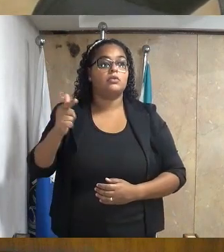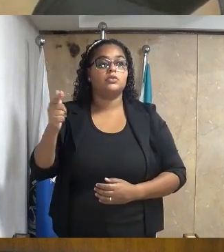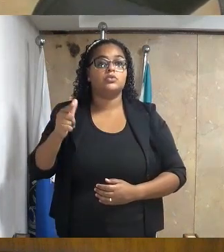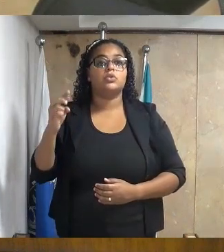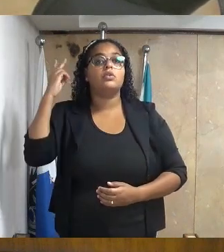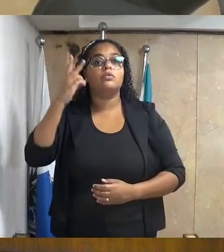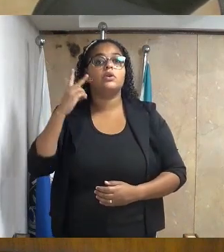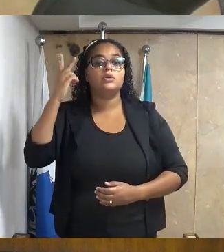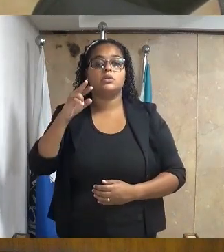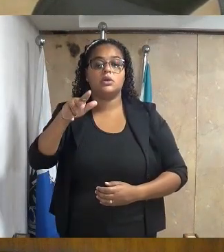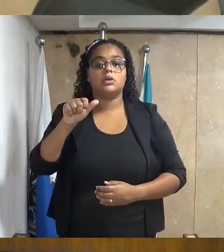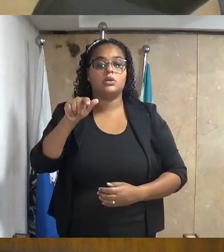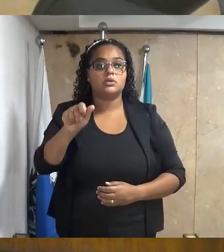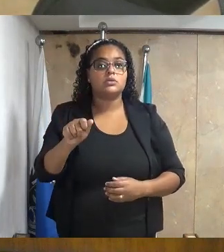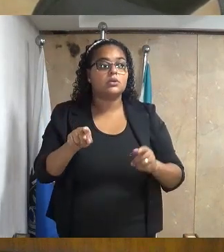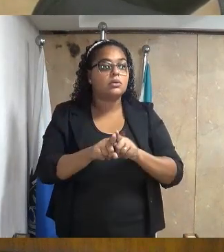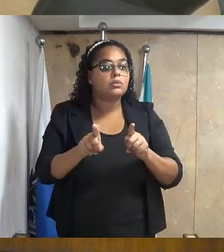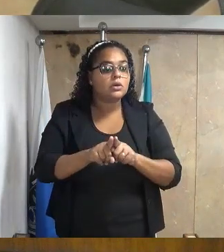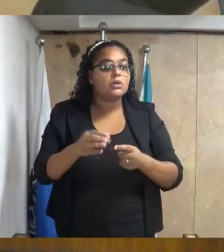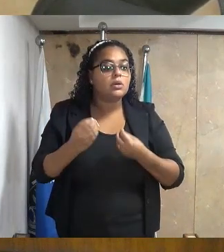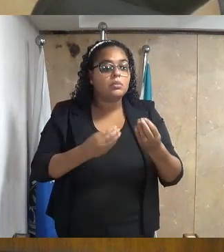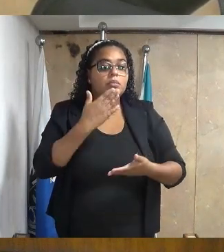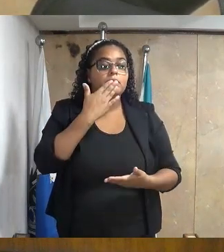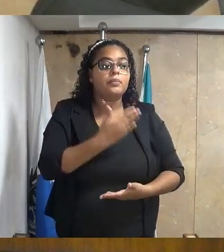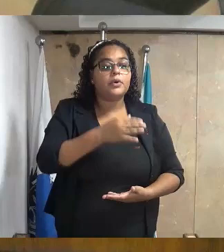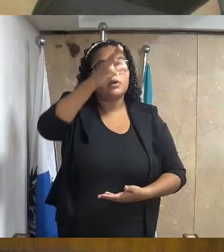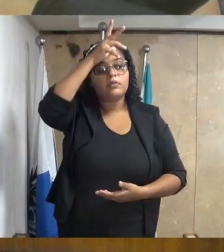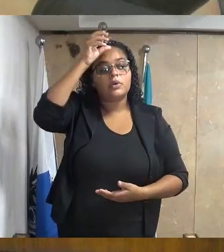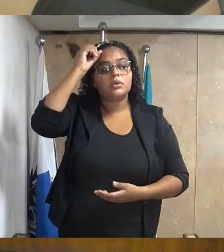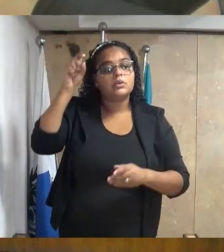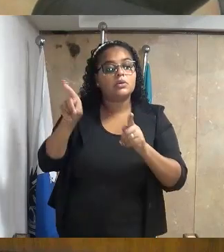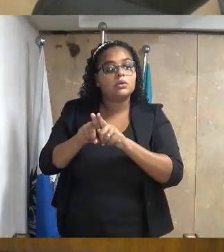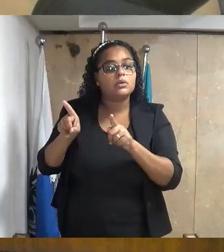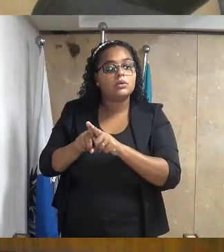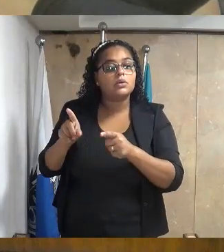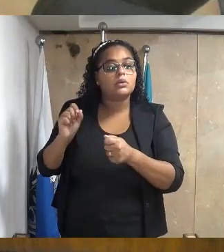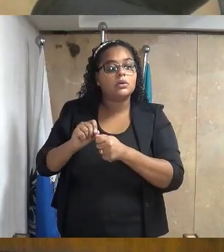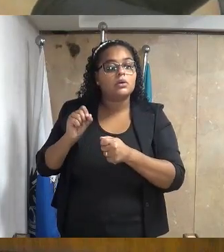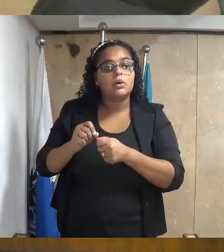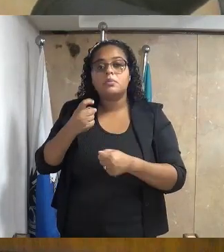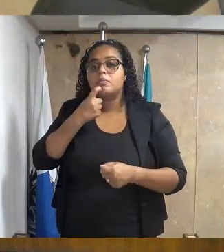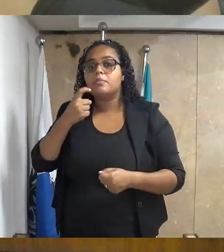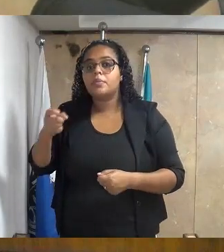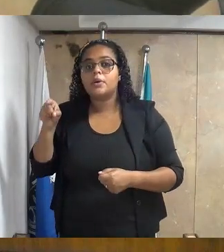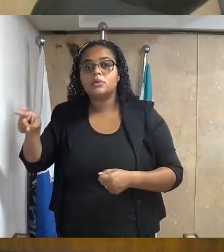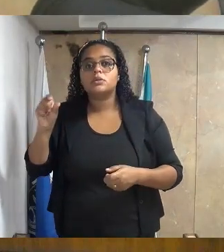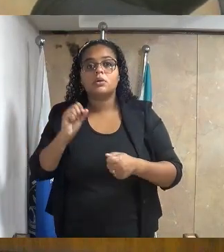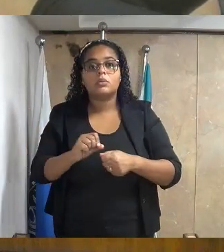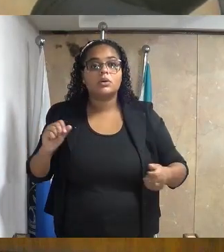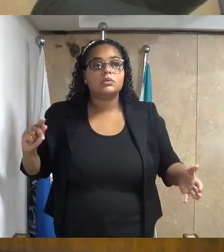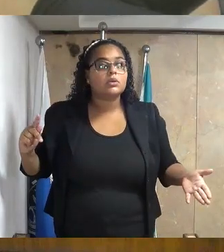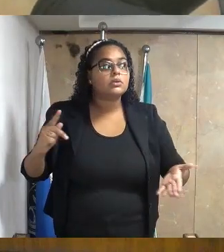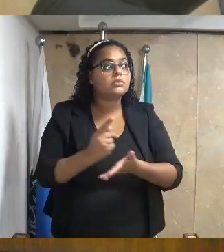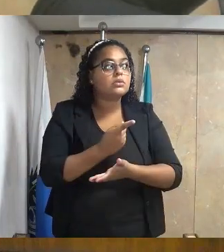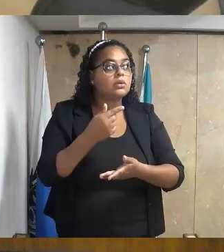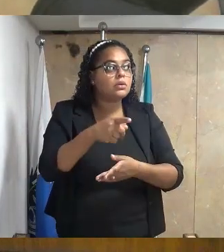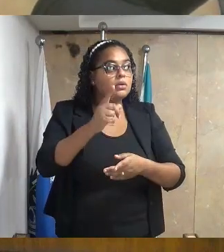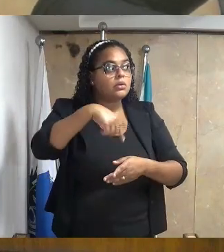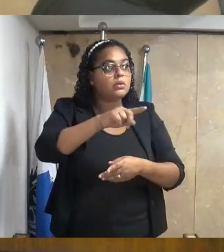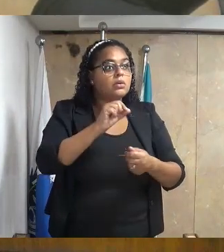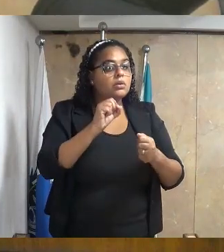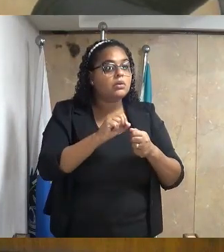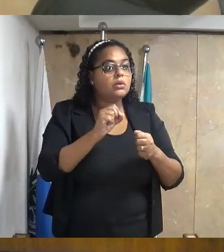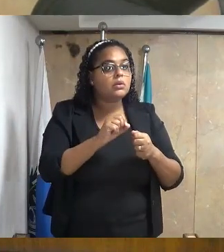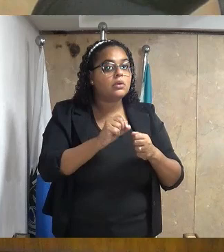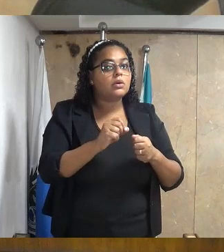excelentíssimo senhor vereador Alex Freitas Marques, solicitando ao excelentíssimo senhor prefeito que, a partir do próximo ano, seja realizado periodicamente mutirão de